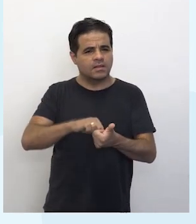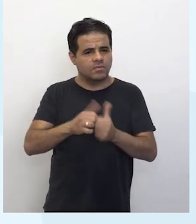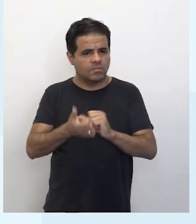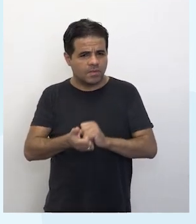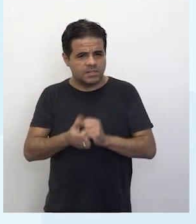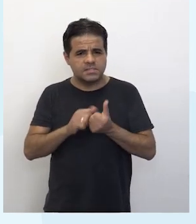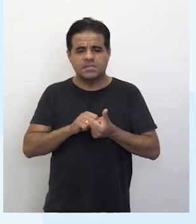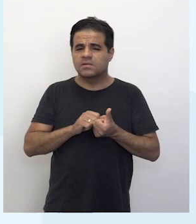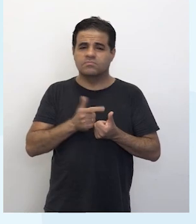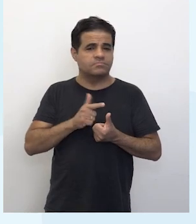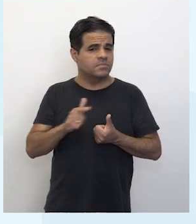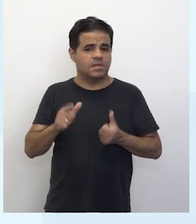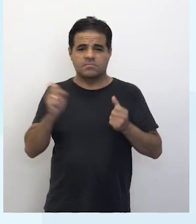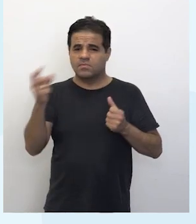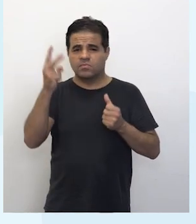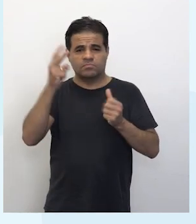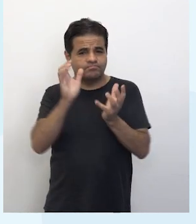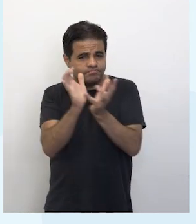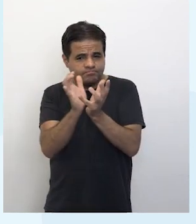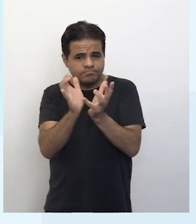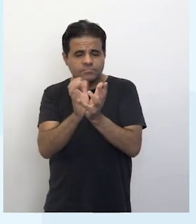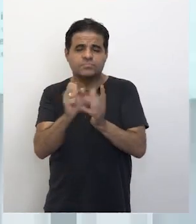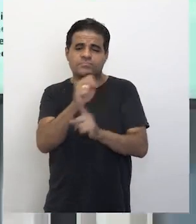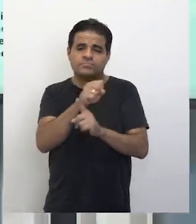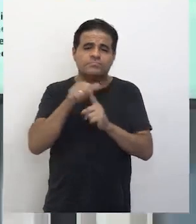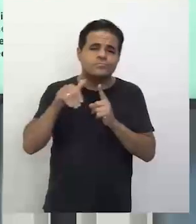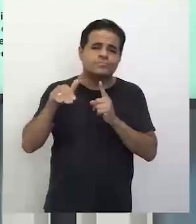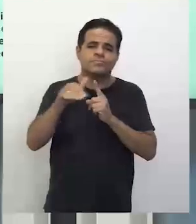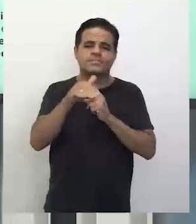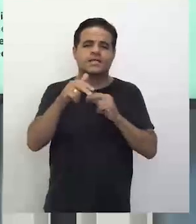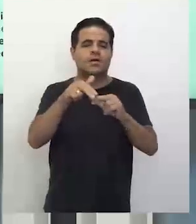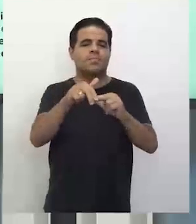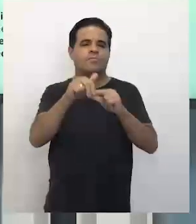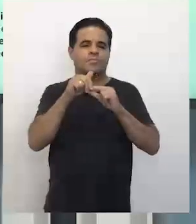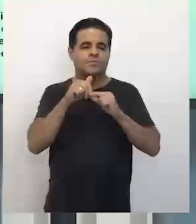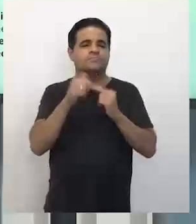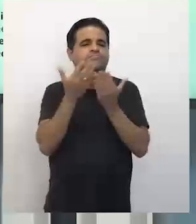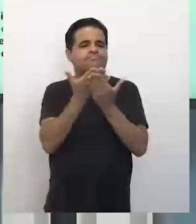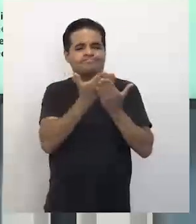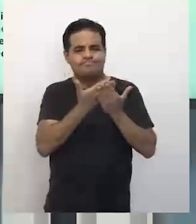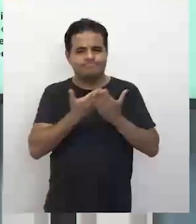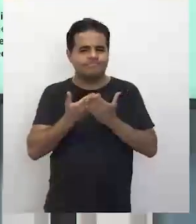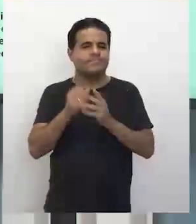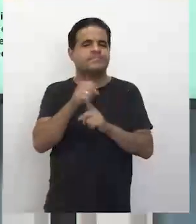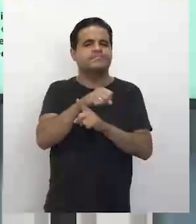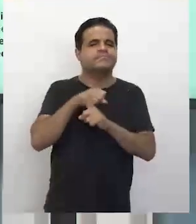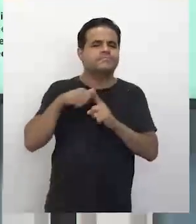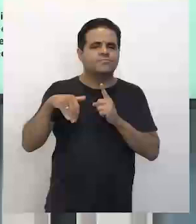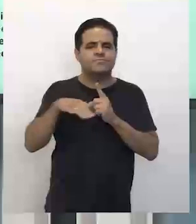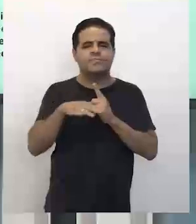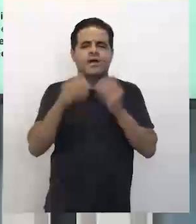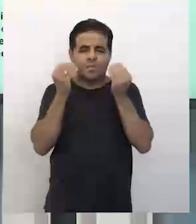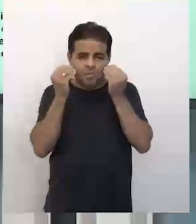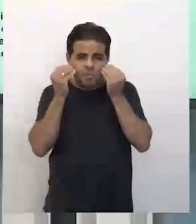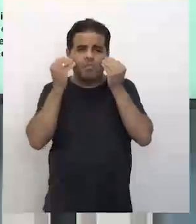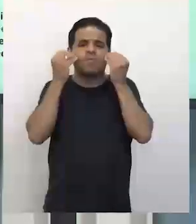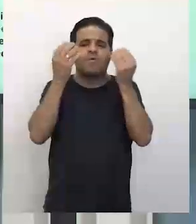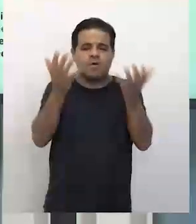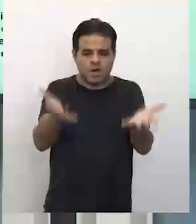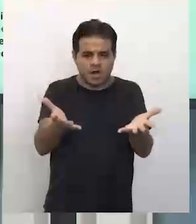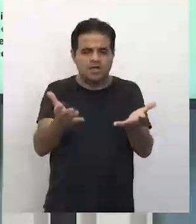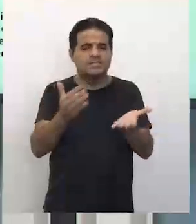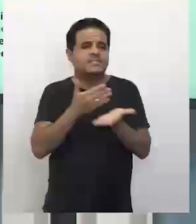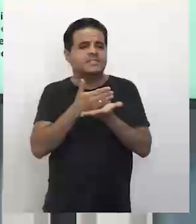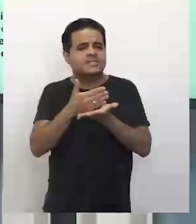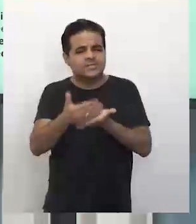estabelecidos por um grupo social. Por isso, minha gente, as aulas de sociologia, elas refletem sobre as